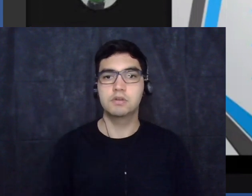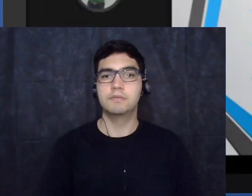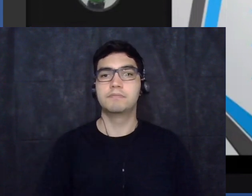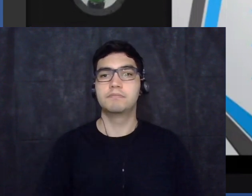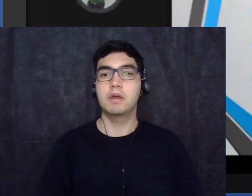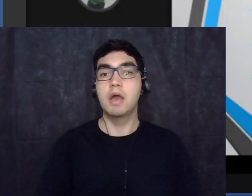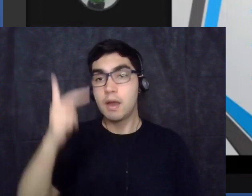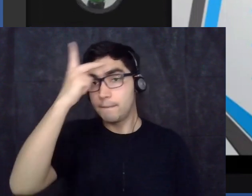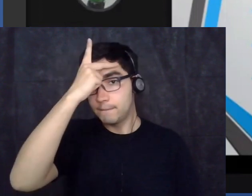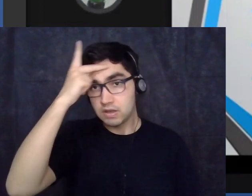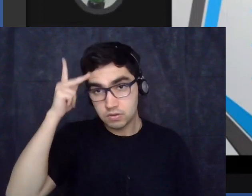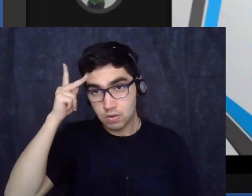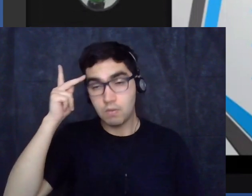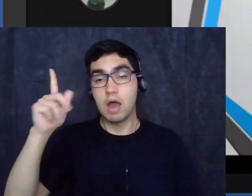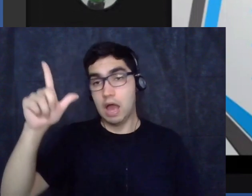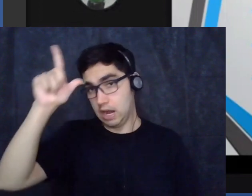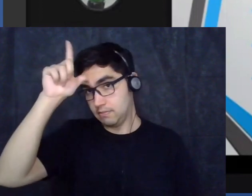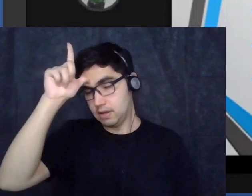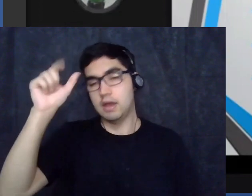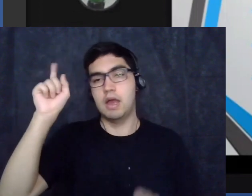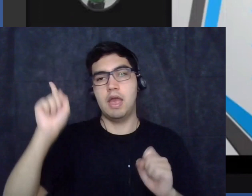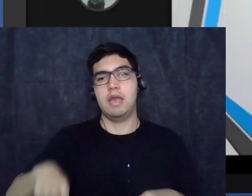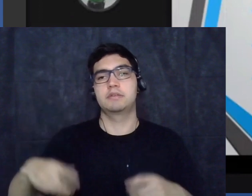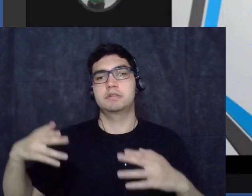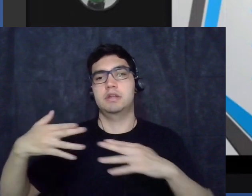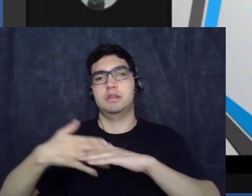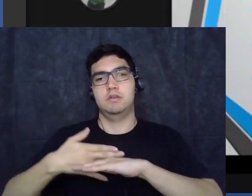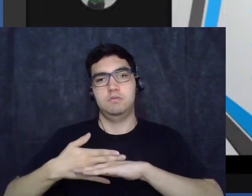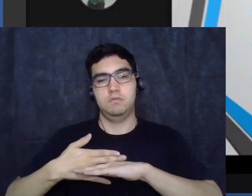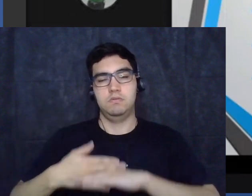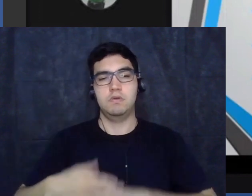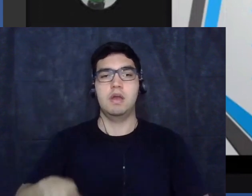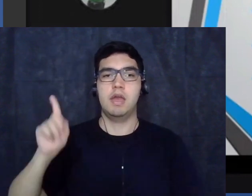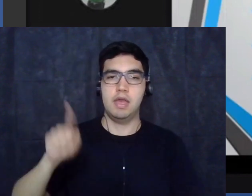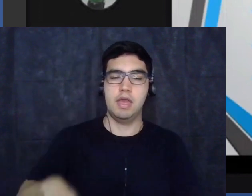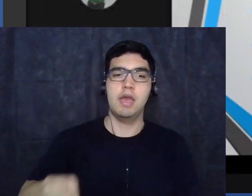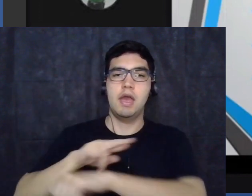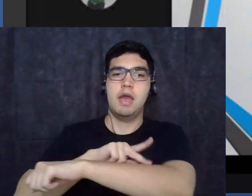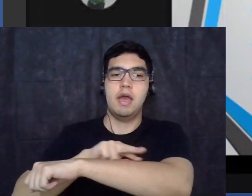foi criada também a ideia da raça mista